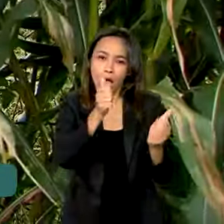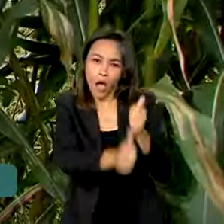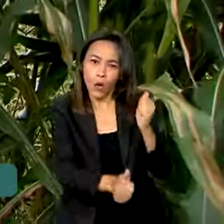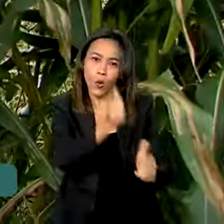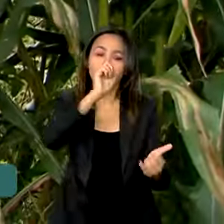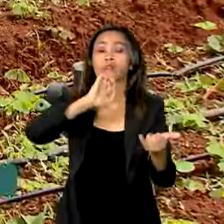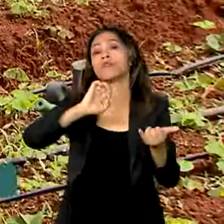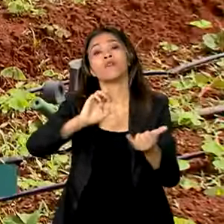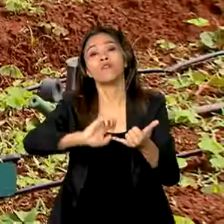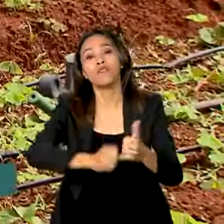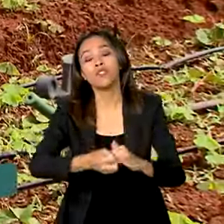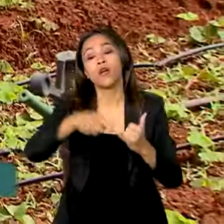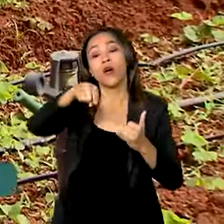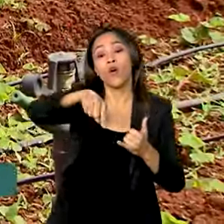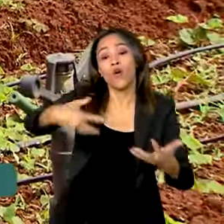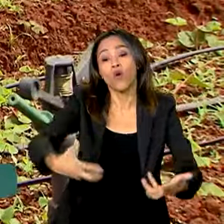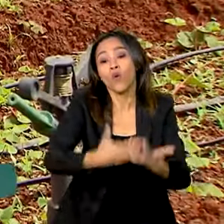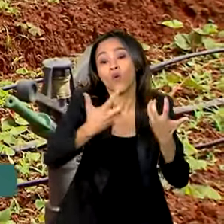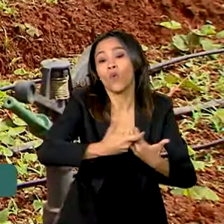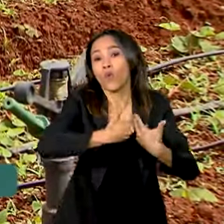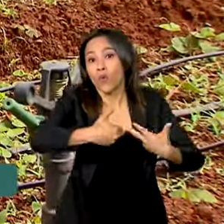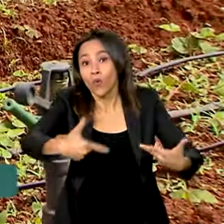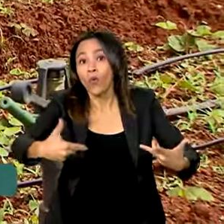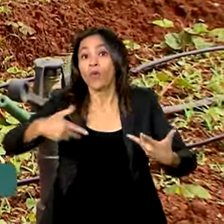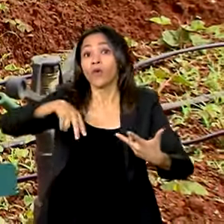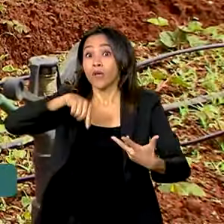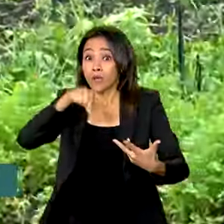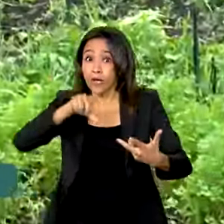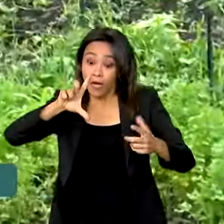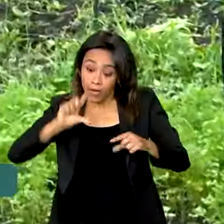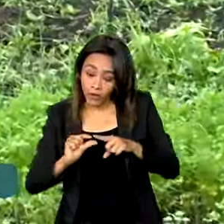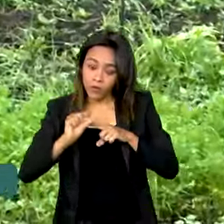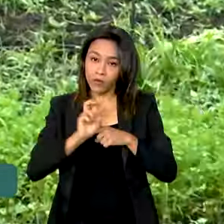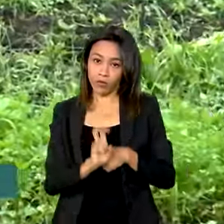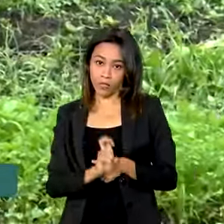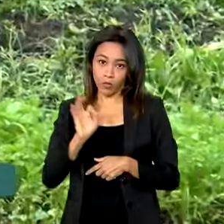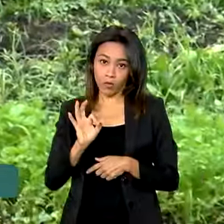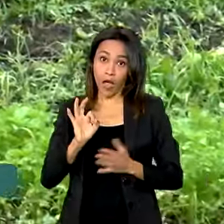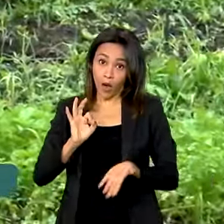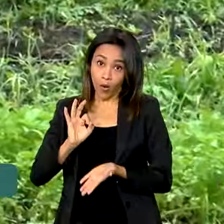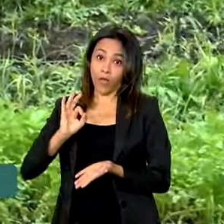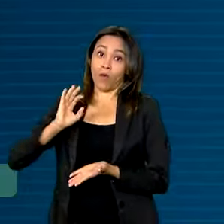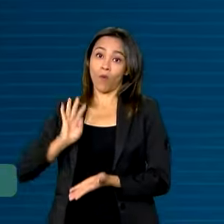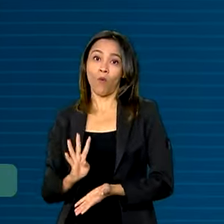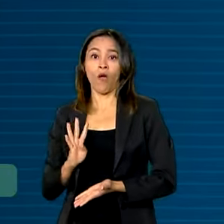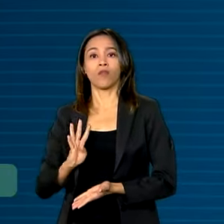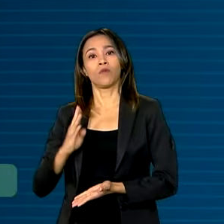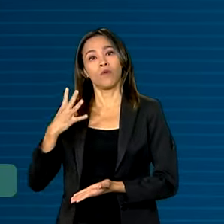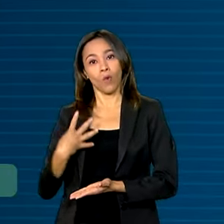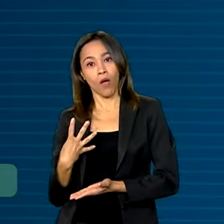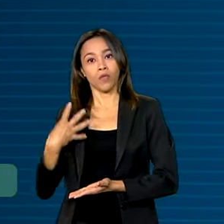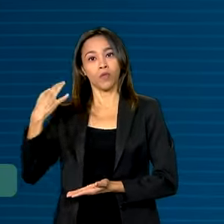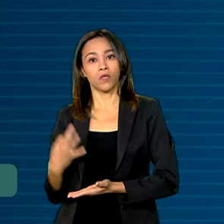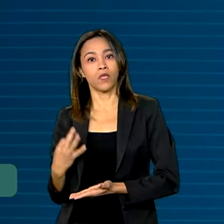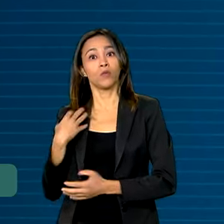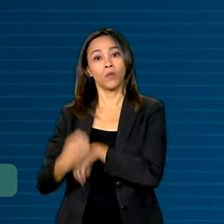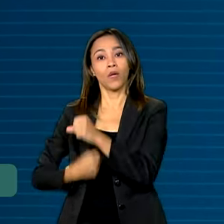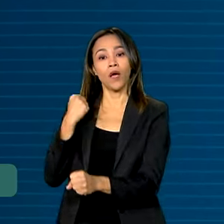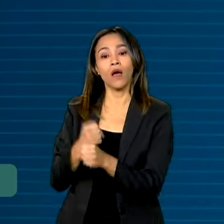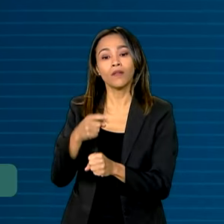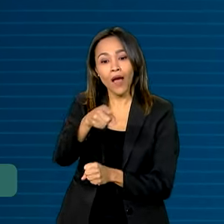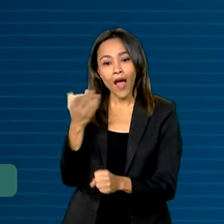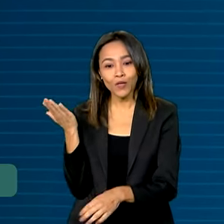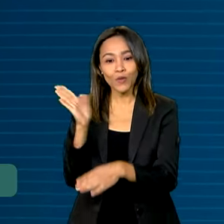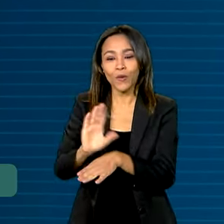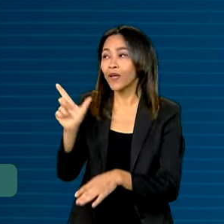verduras e legumes, por exemplo, a taxa caiu de 5% para 4% ao ano. A medida beneficiou agricultores